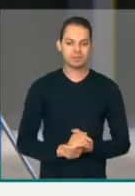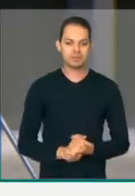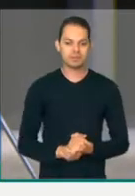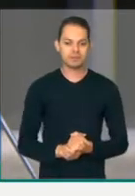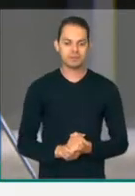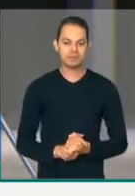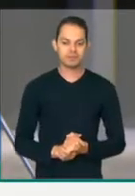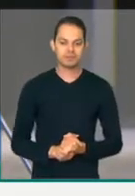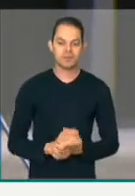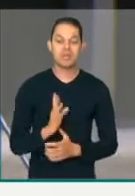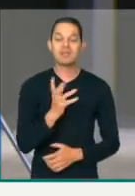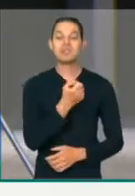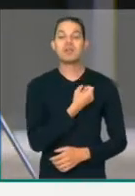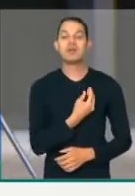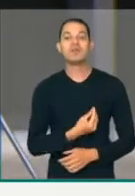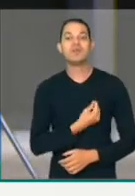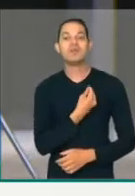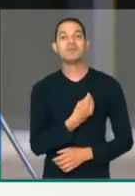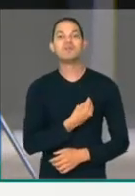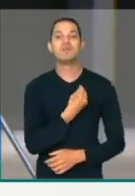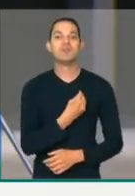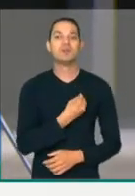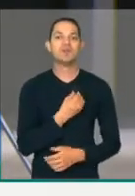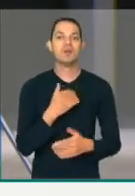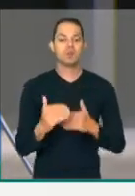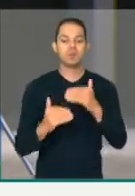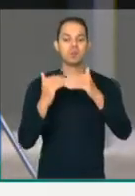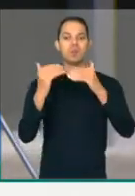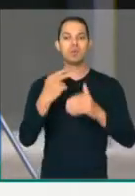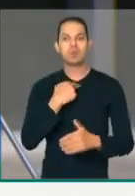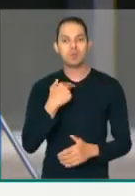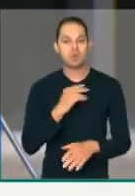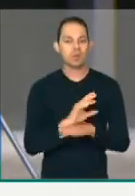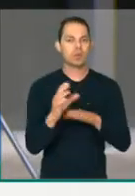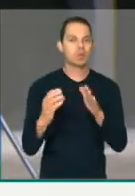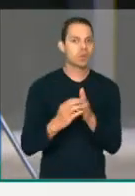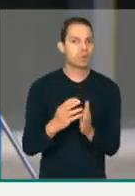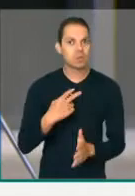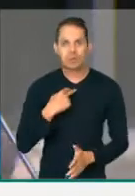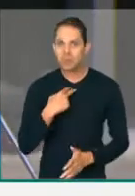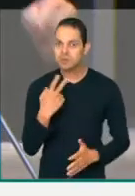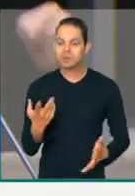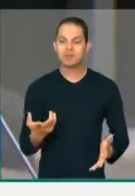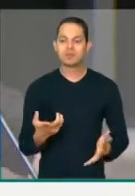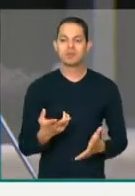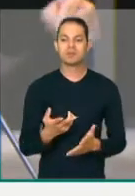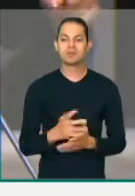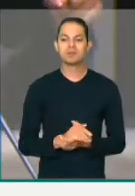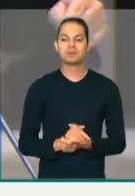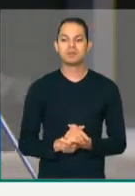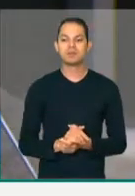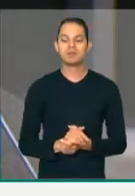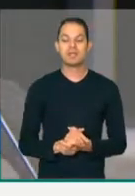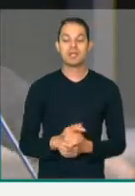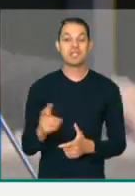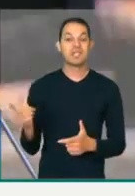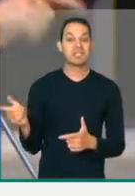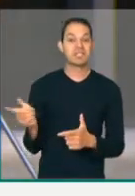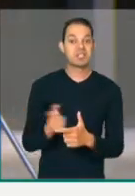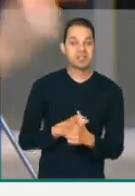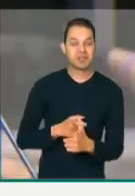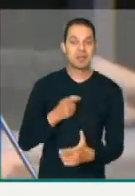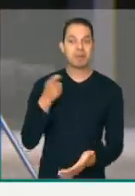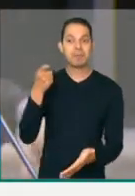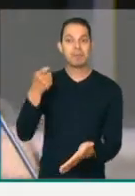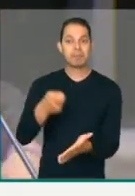Que quem está salvando vidas não vai poder ter progressão, não vai poder ter concurso público. Só vai poder se endividar para